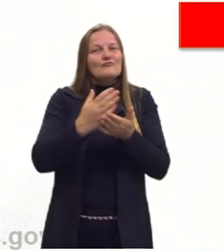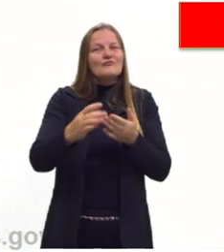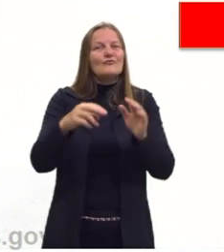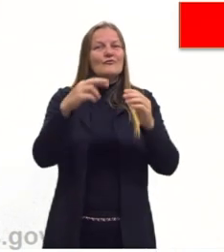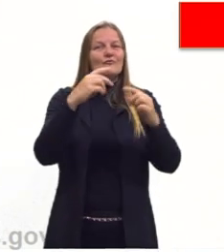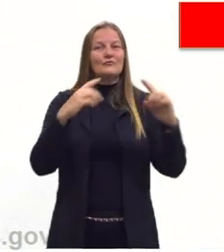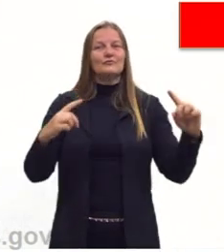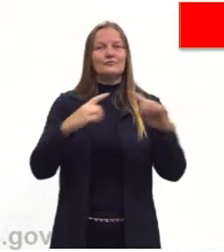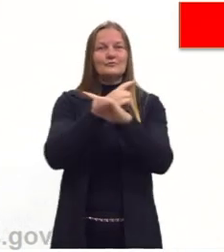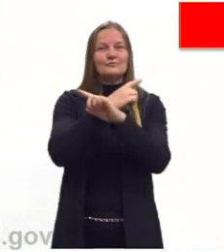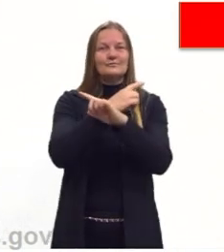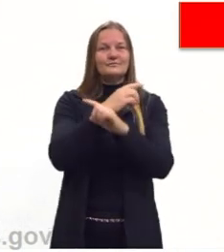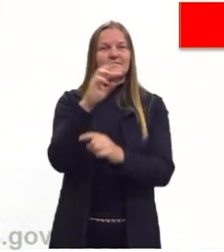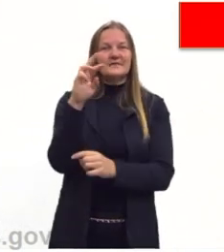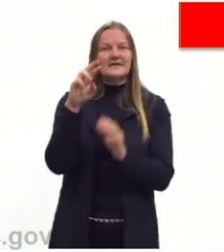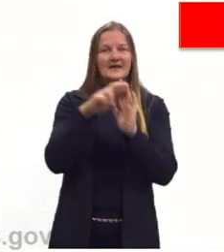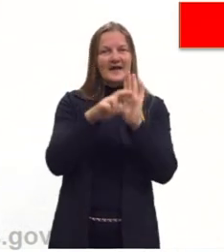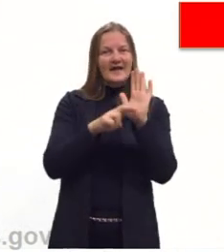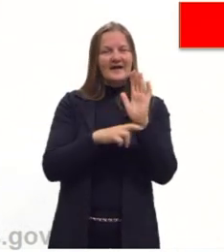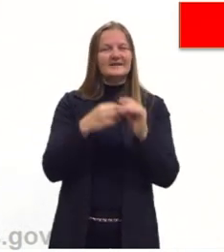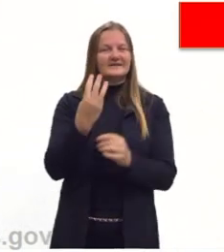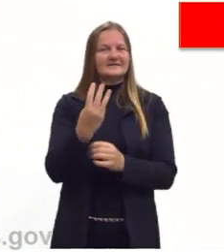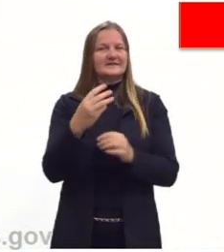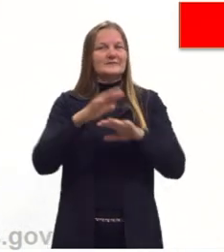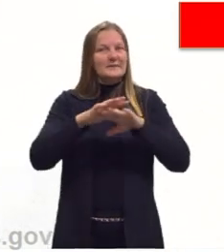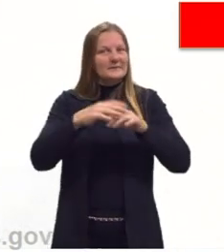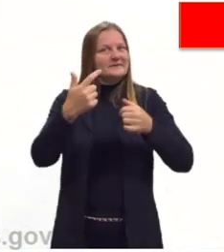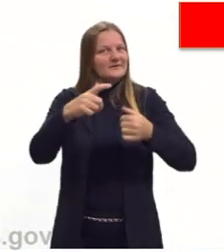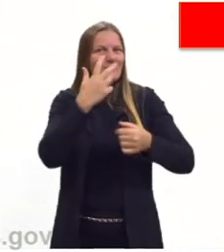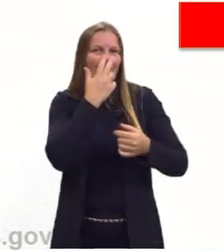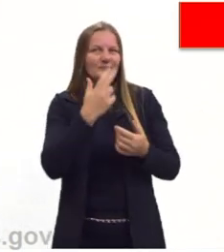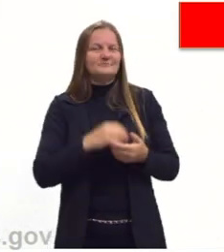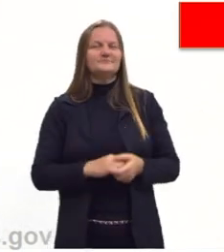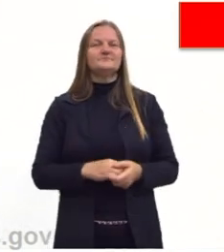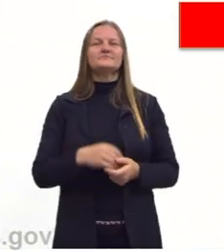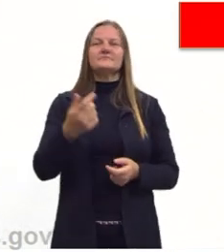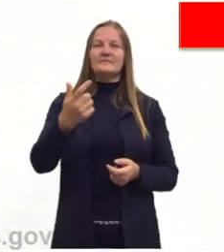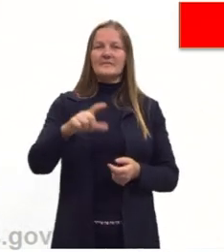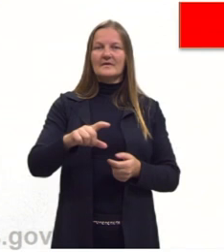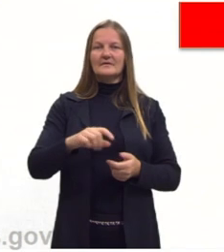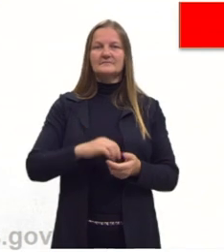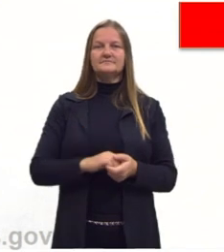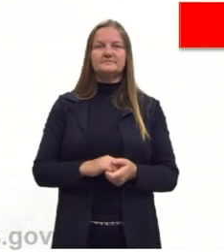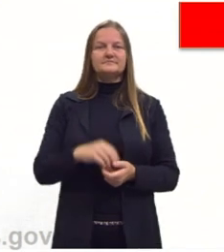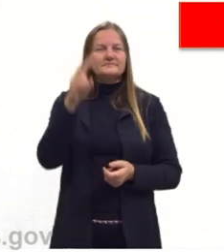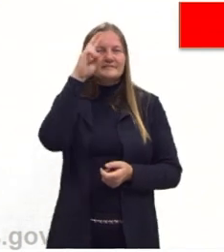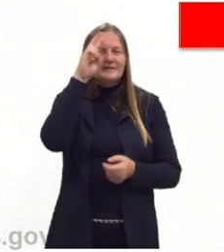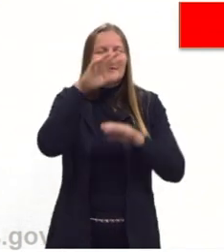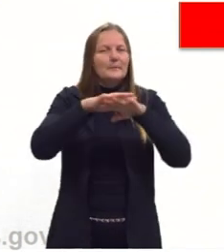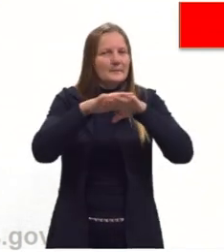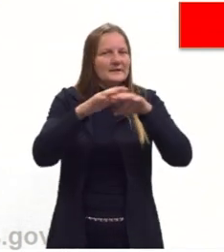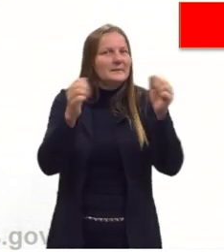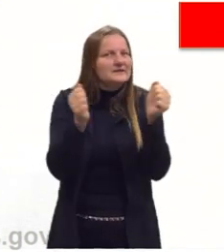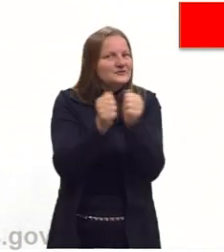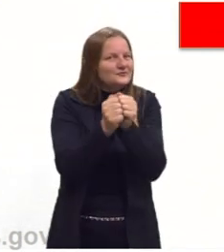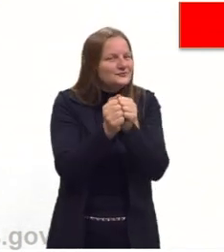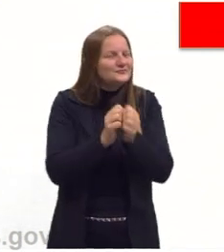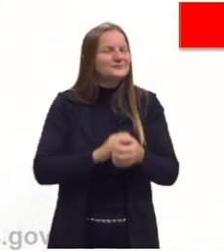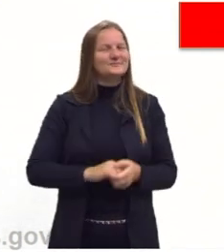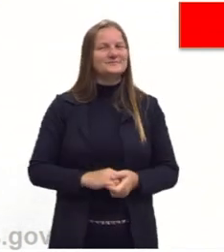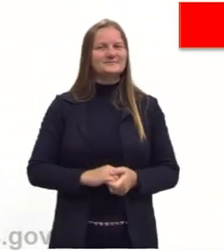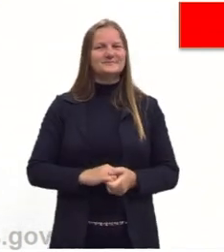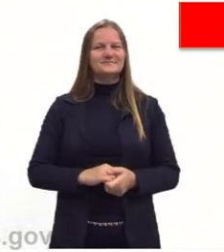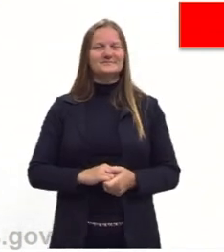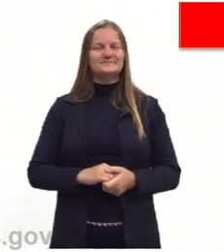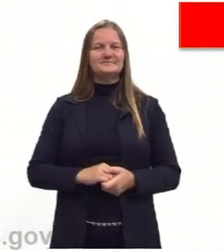regra de 3. E o professor de matemática aqui tem que me ajudar de novo. Novamente, tem que dar uma lembradinha aí da regra de 3.